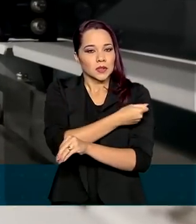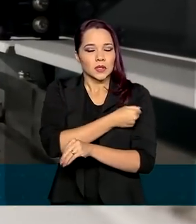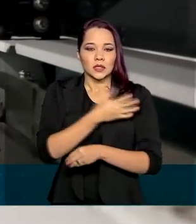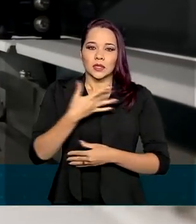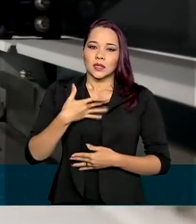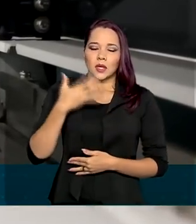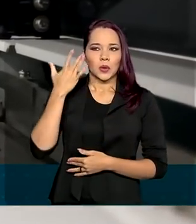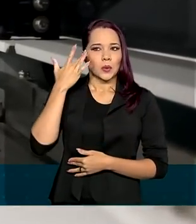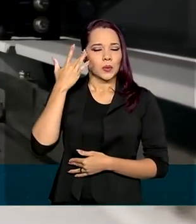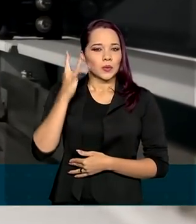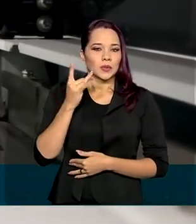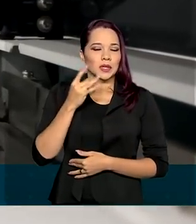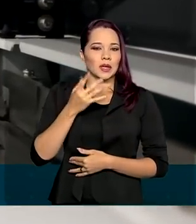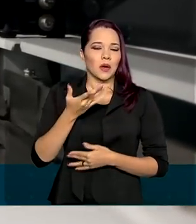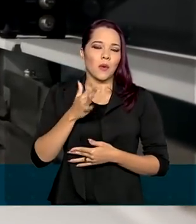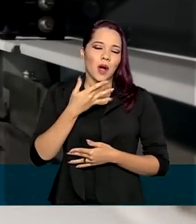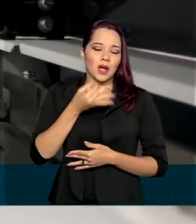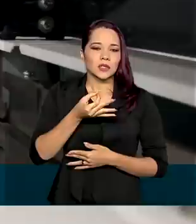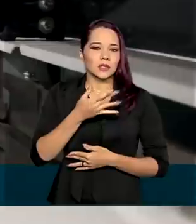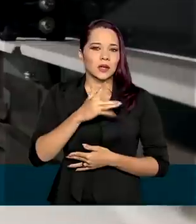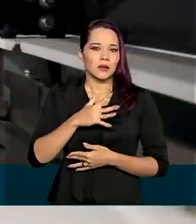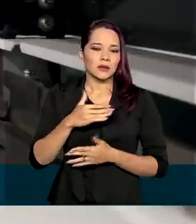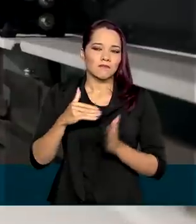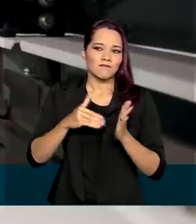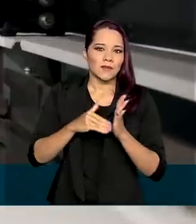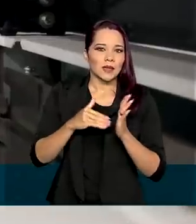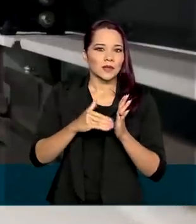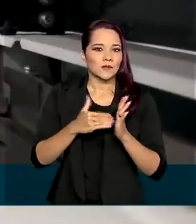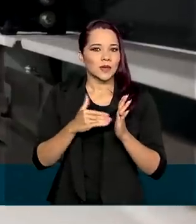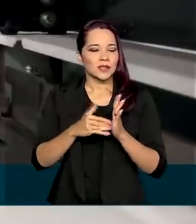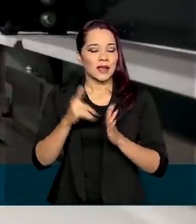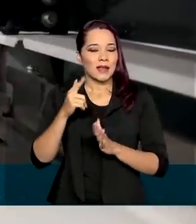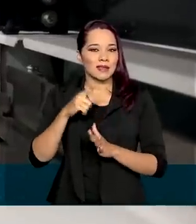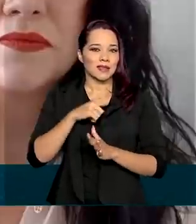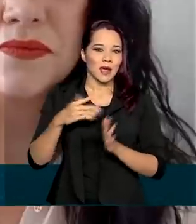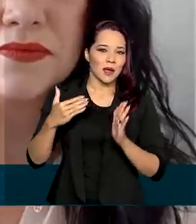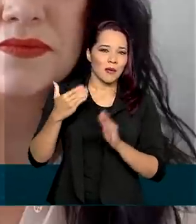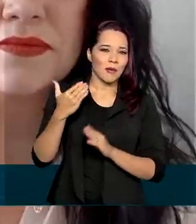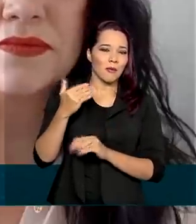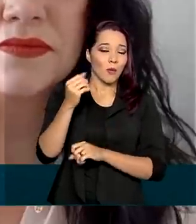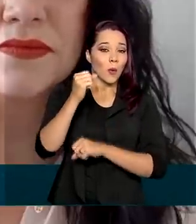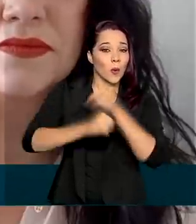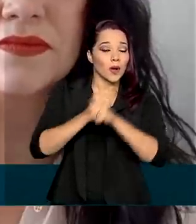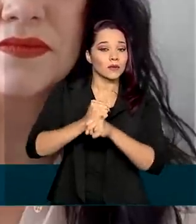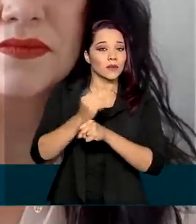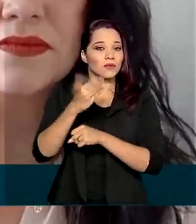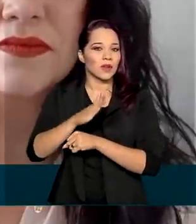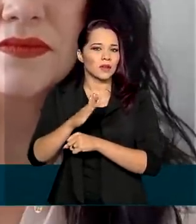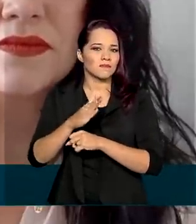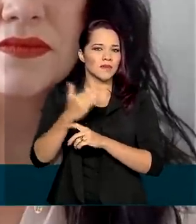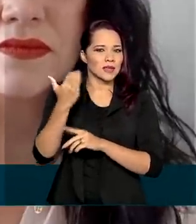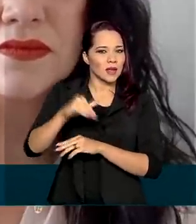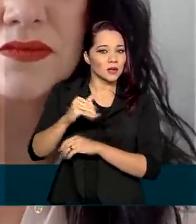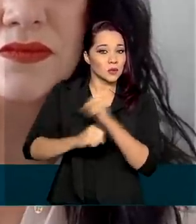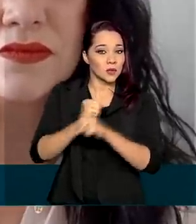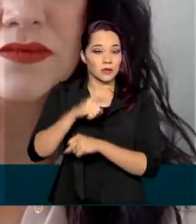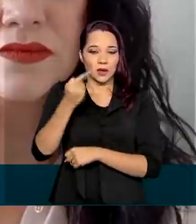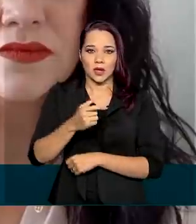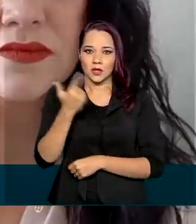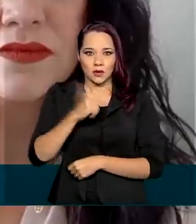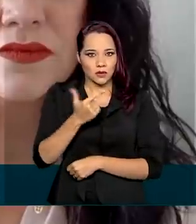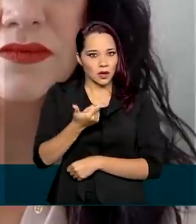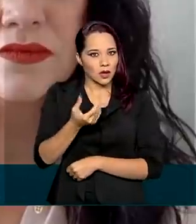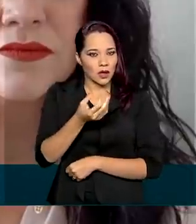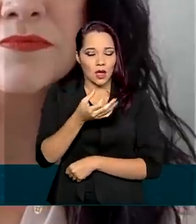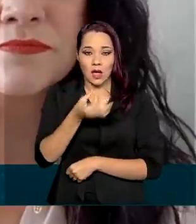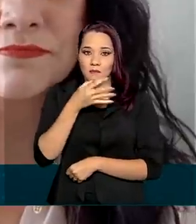eu não imagino que a gente tenha isso antes de meados do ano que vem. Por isso que é importante salientar. A gente não tem um medicamento